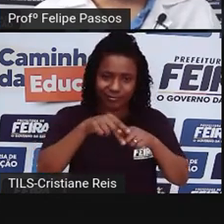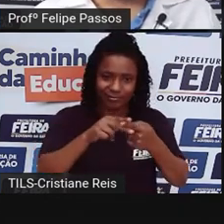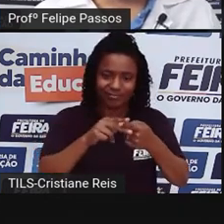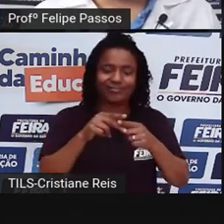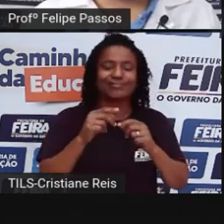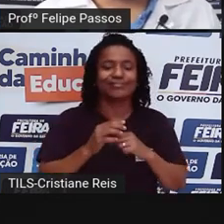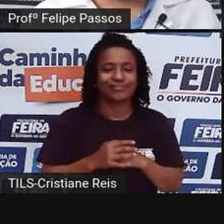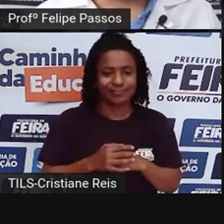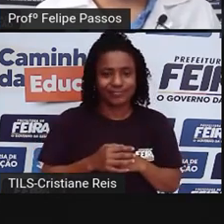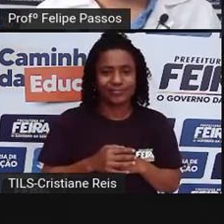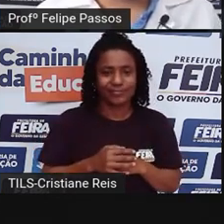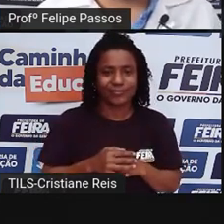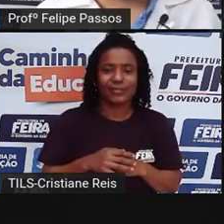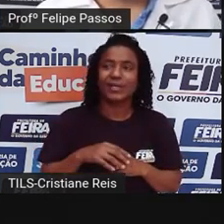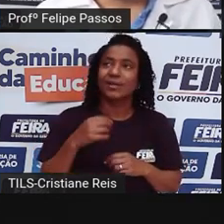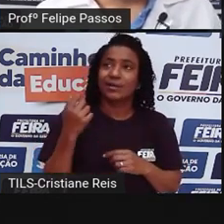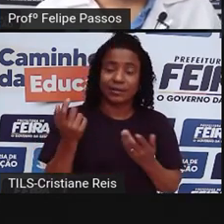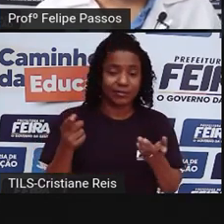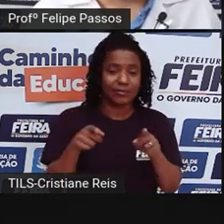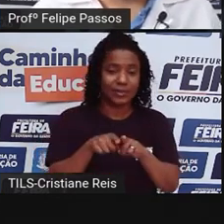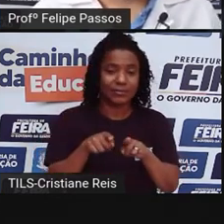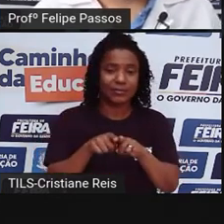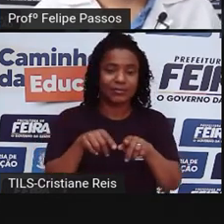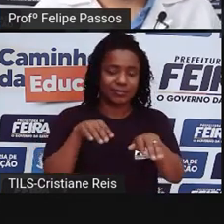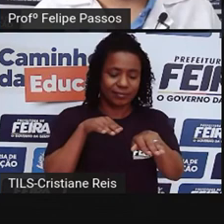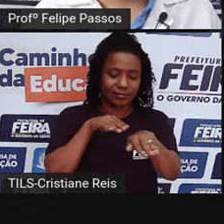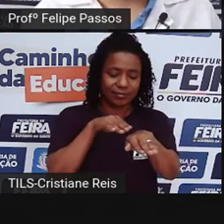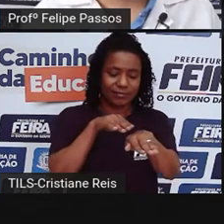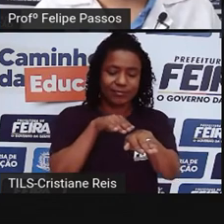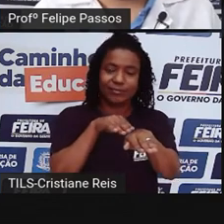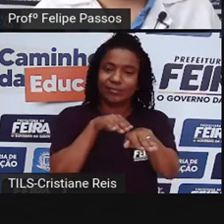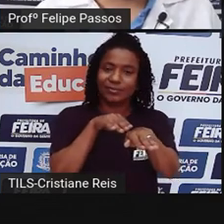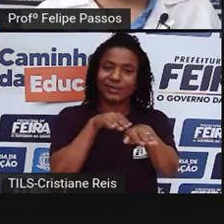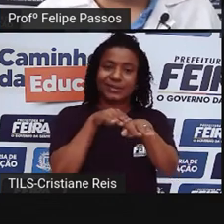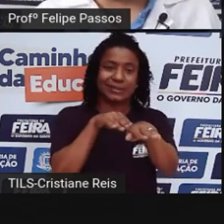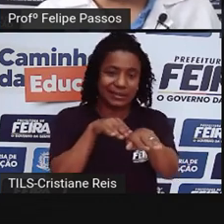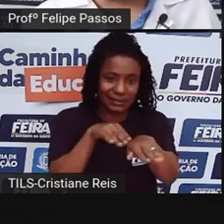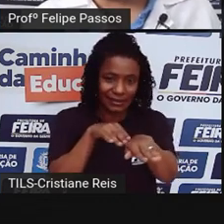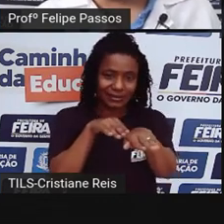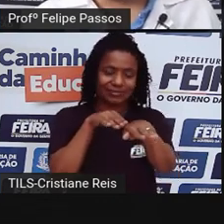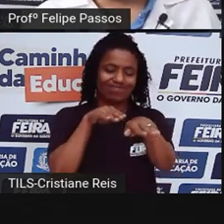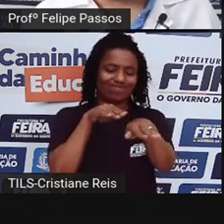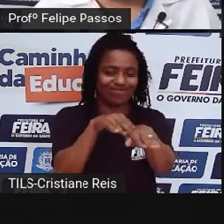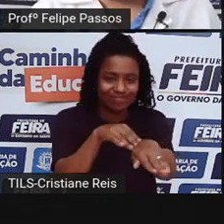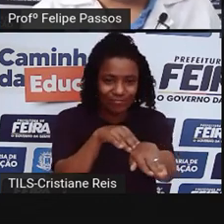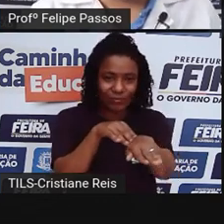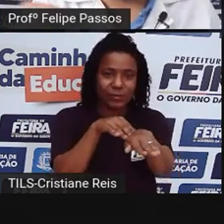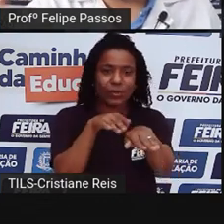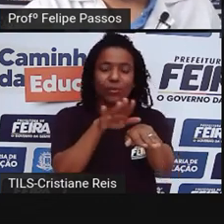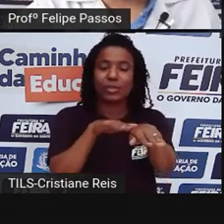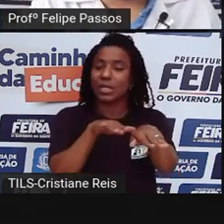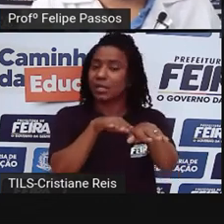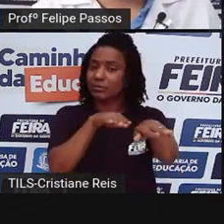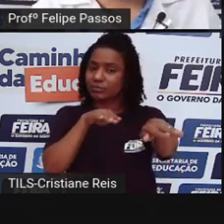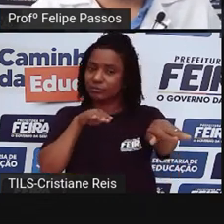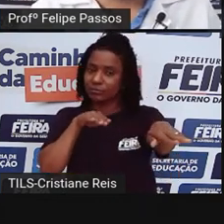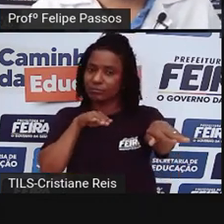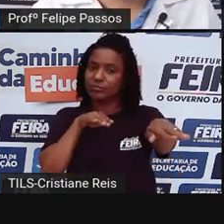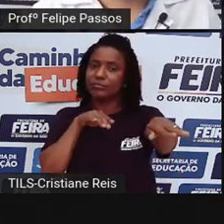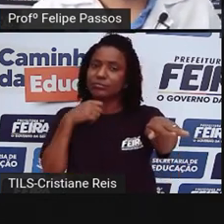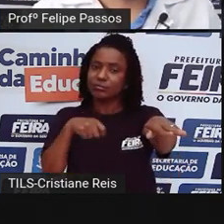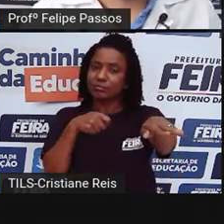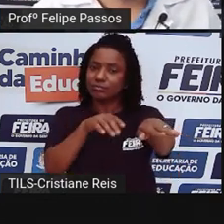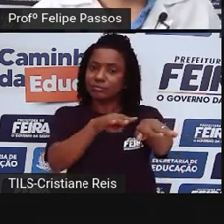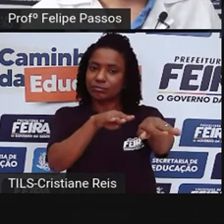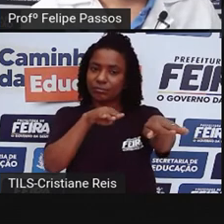segurança. Então, às vezes, a pessoa precisa frear. Se o carro de trás estiver muito pertinho, não dá tempo dele frear. Então, a gente precisa manter uma certa distância